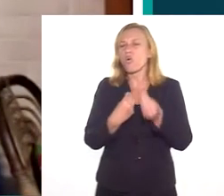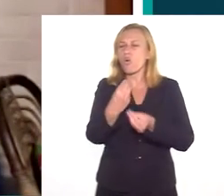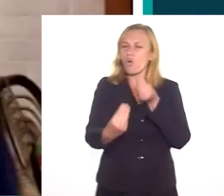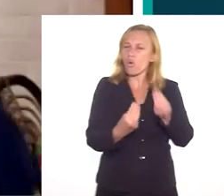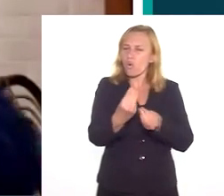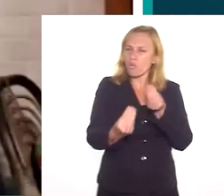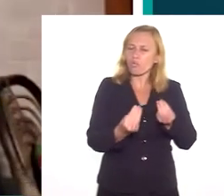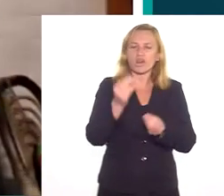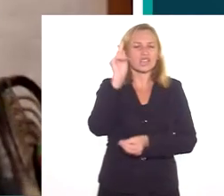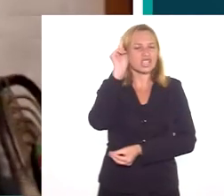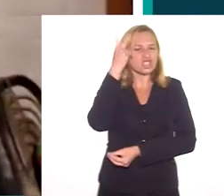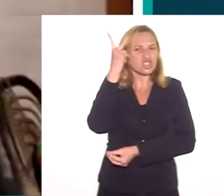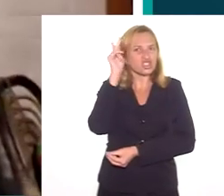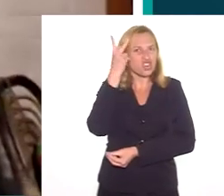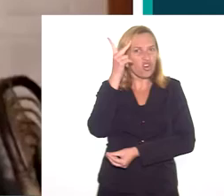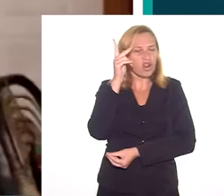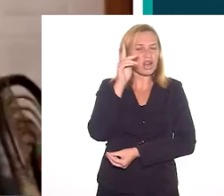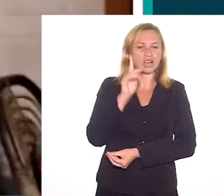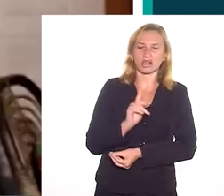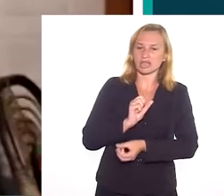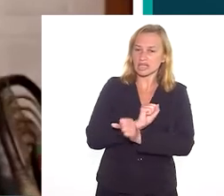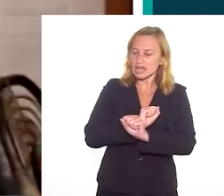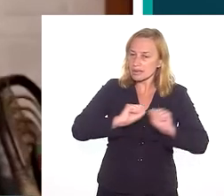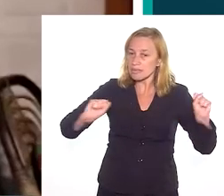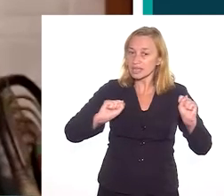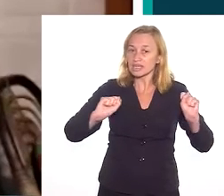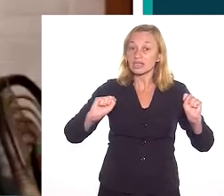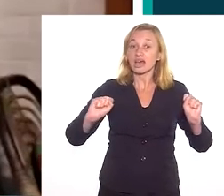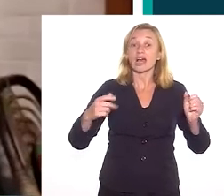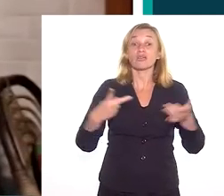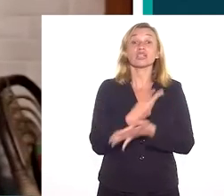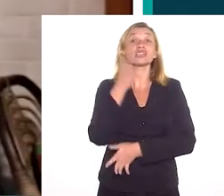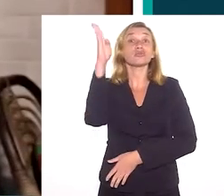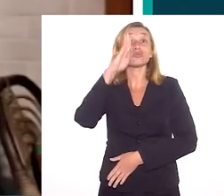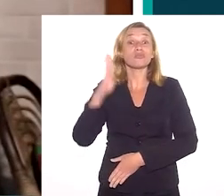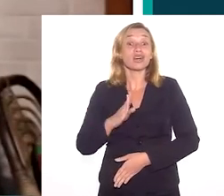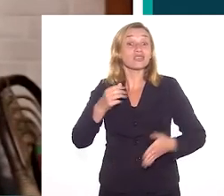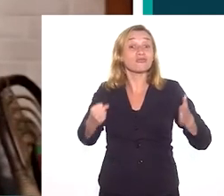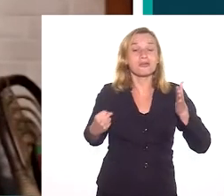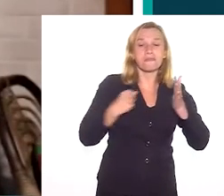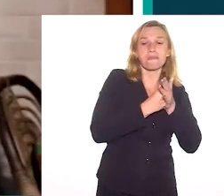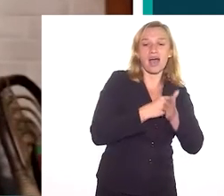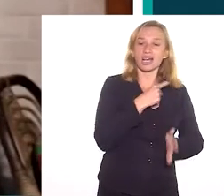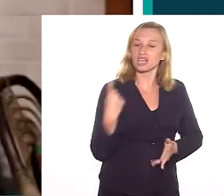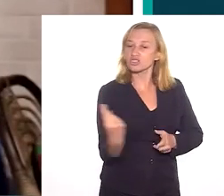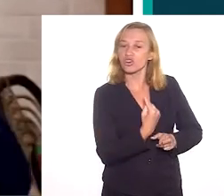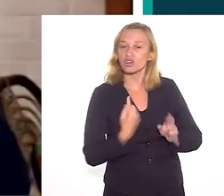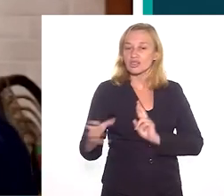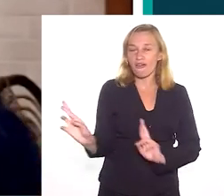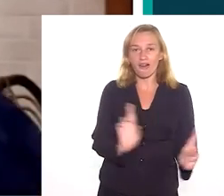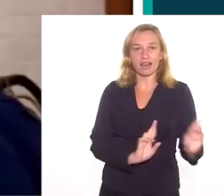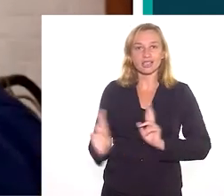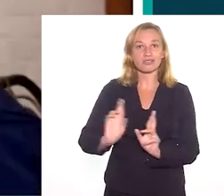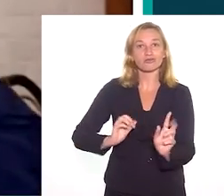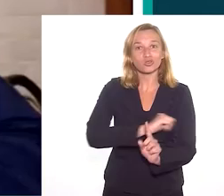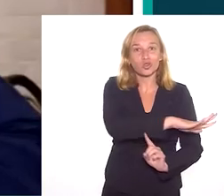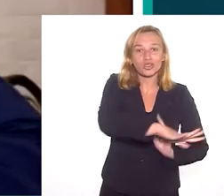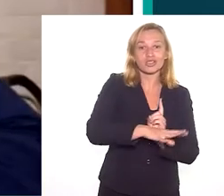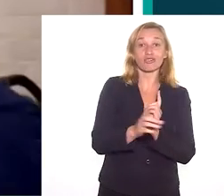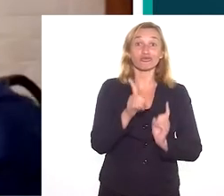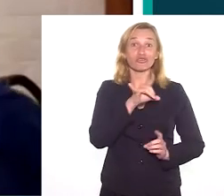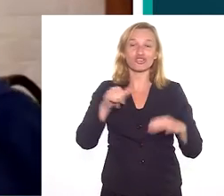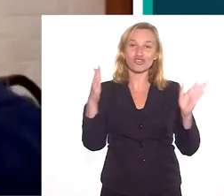Fernanda, de que forma essa história, essa abolição, da forma que ela se deu no Brasil, ela impacta na nossa